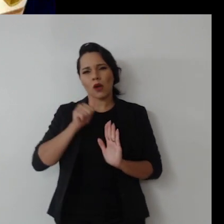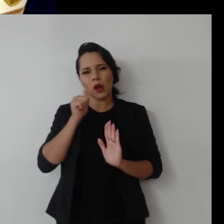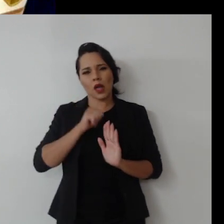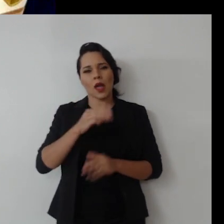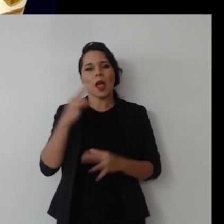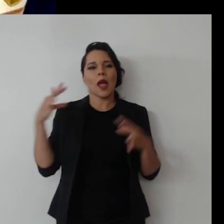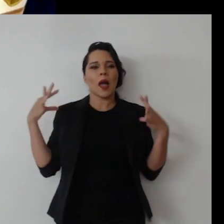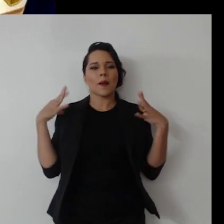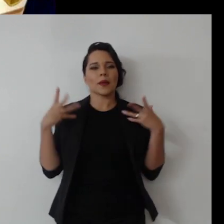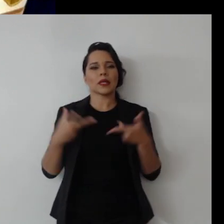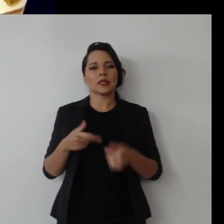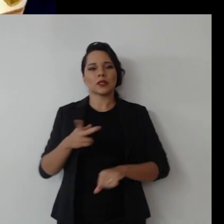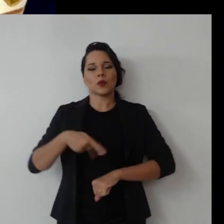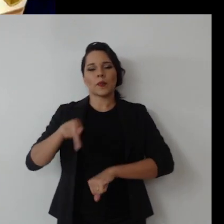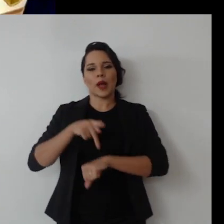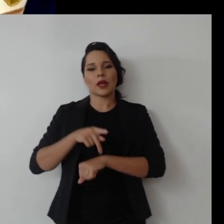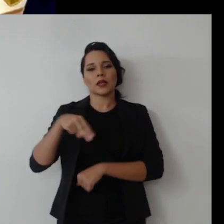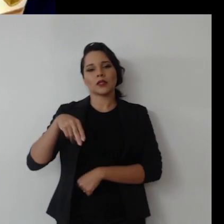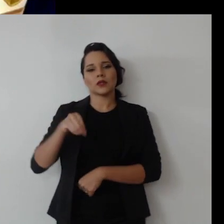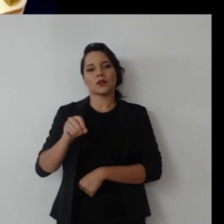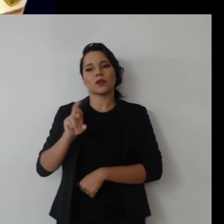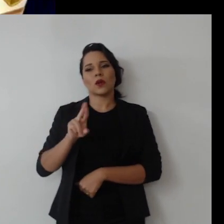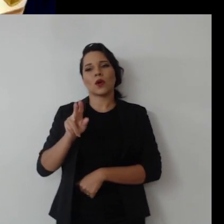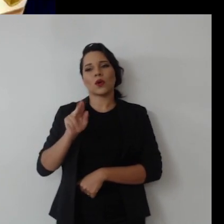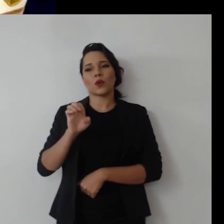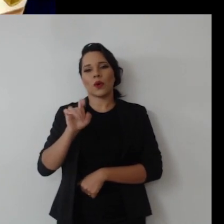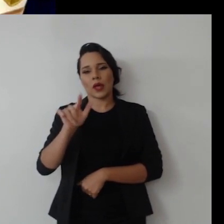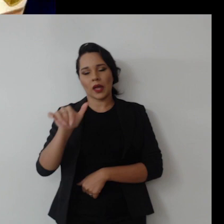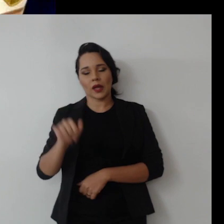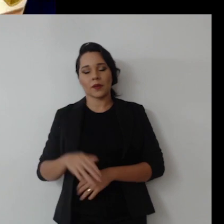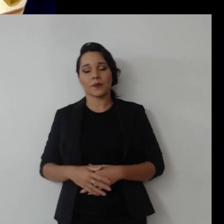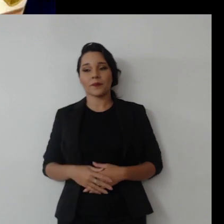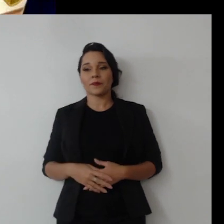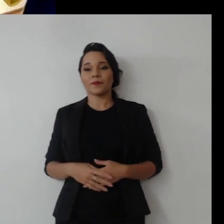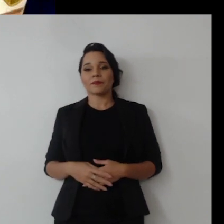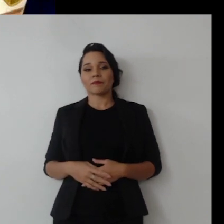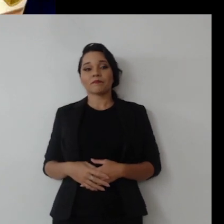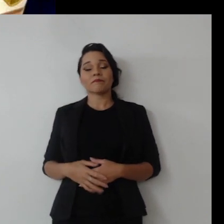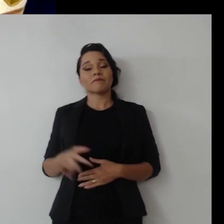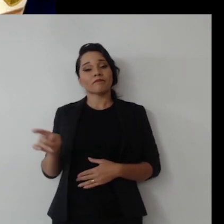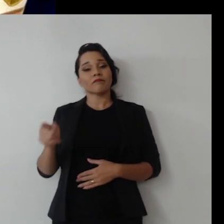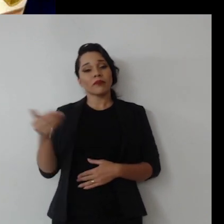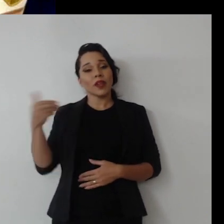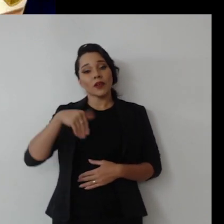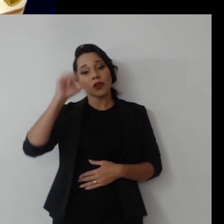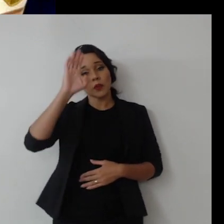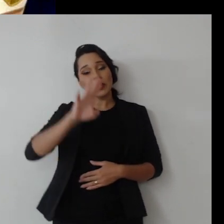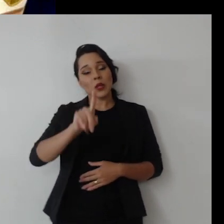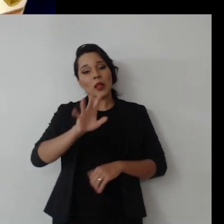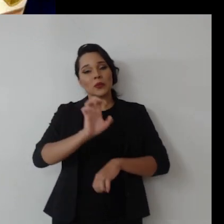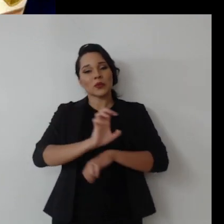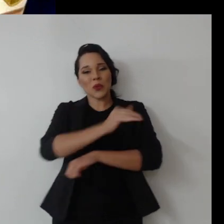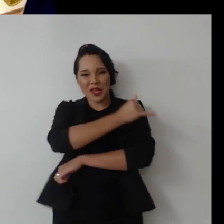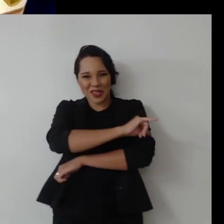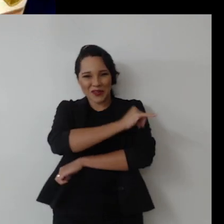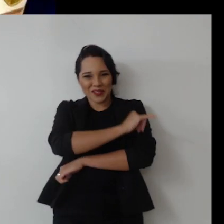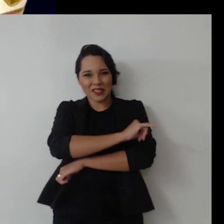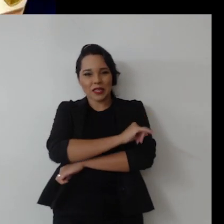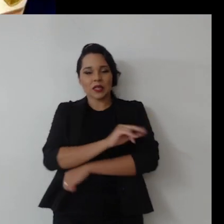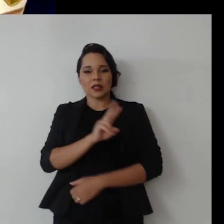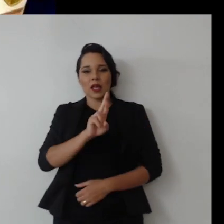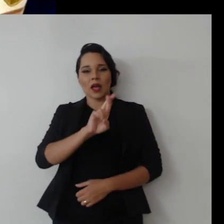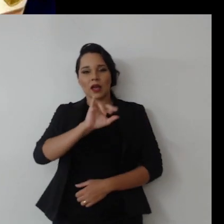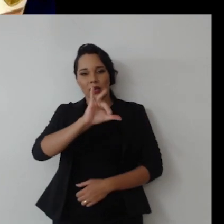a ministra da Noruega, então ministra da Noruega, a Gro Harlem Brundtland, que teve no Brasil, no Rio de Janeiro, na Rio